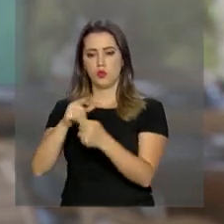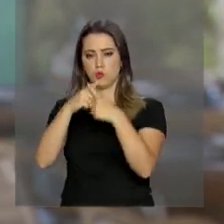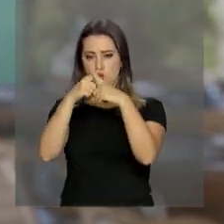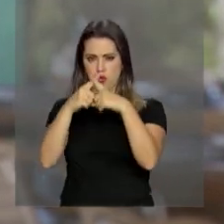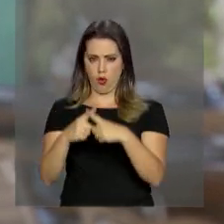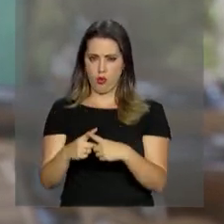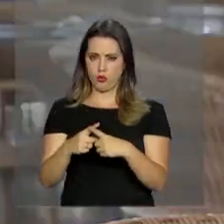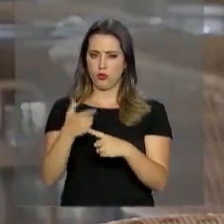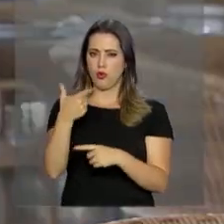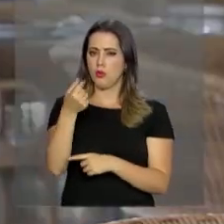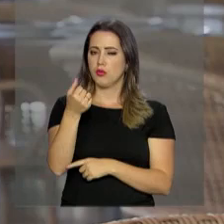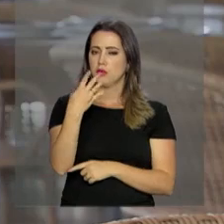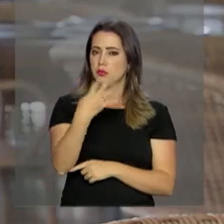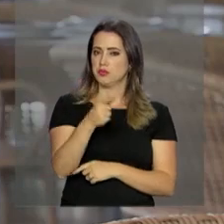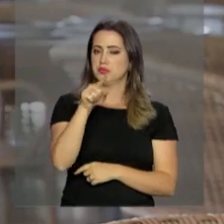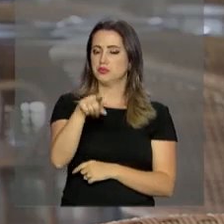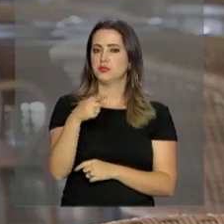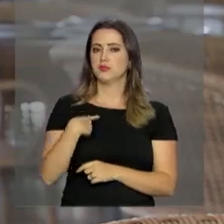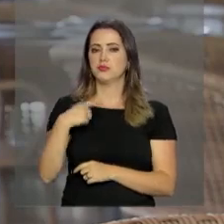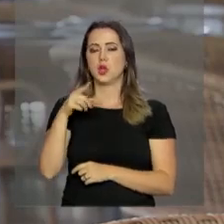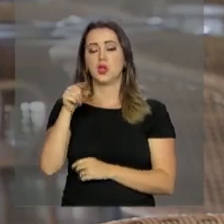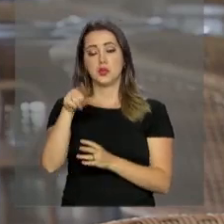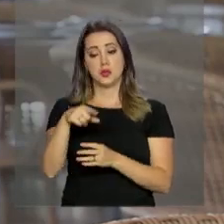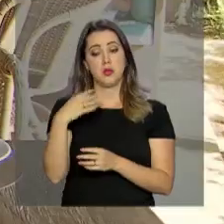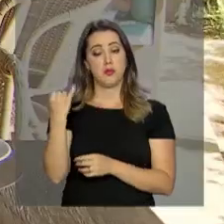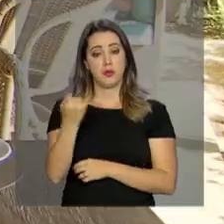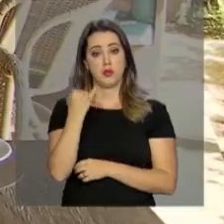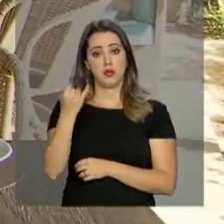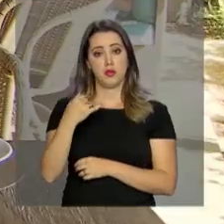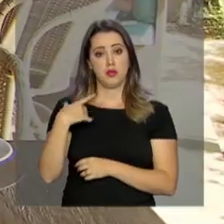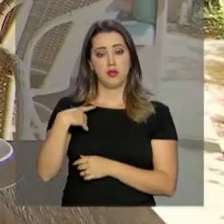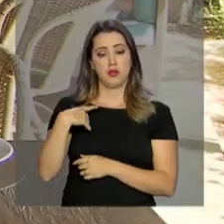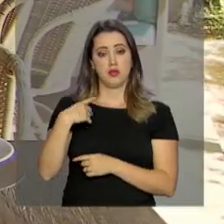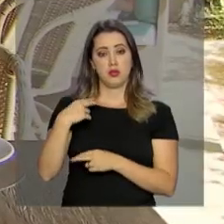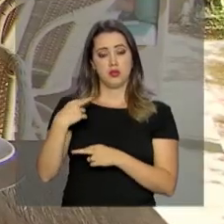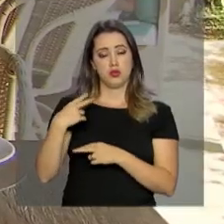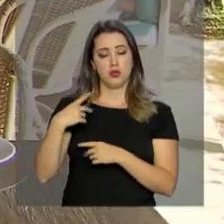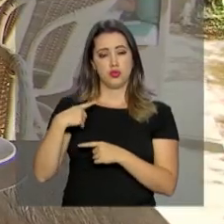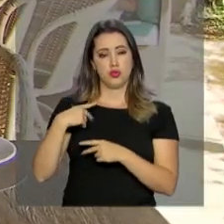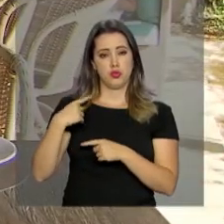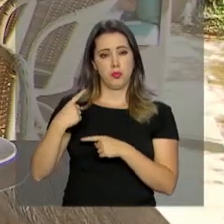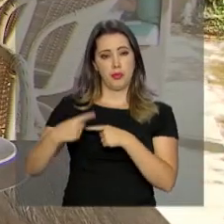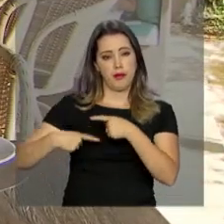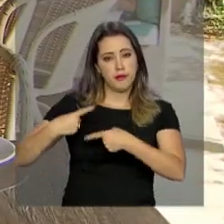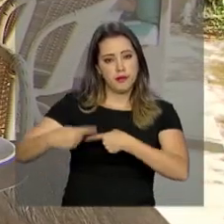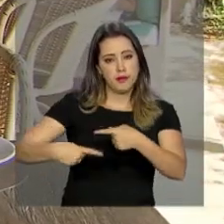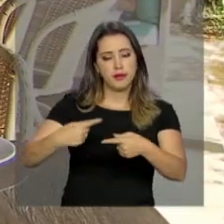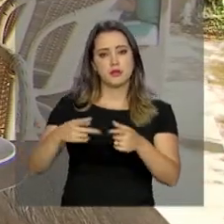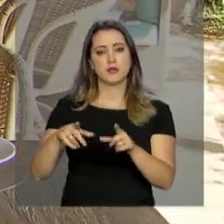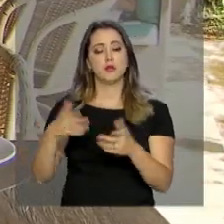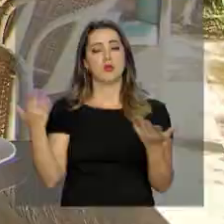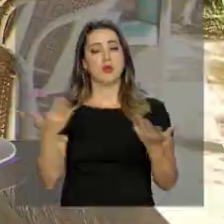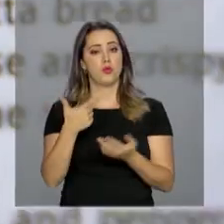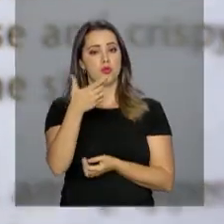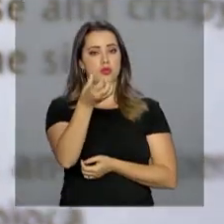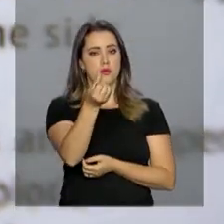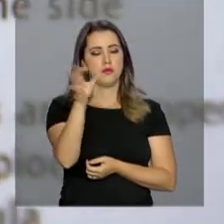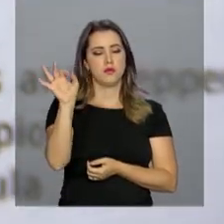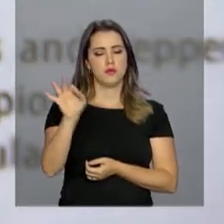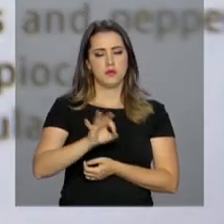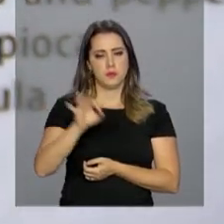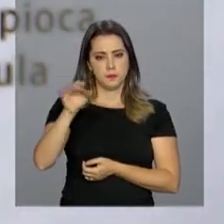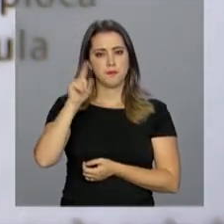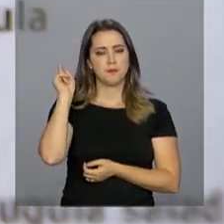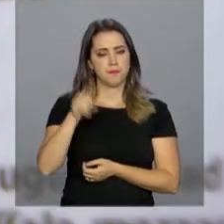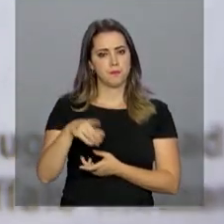de 2014 e que isso ficou como legado. Aproximadamente 20% de seus clientes são estrangeiros. Por